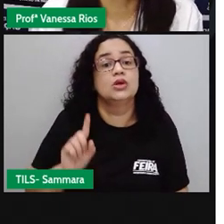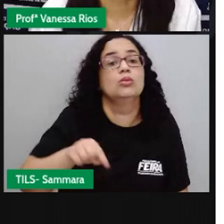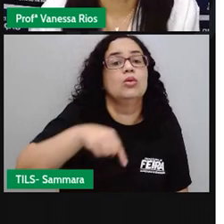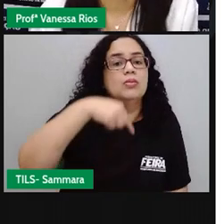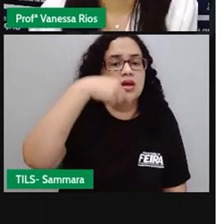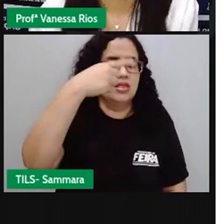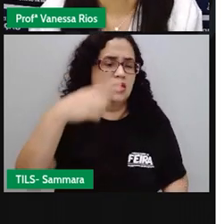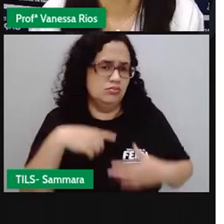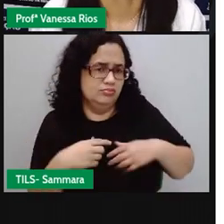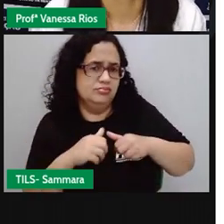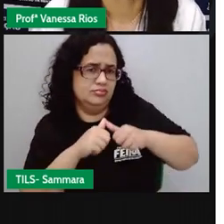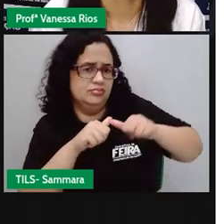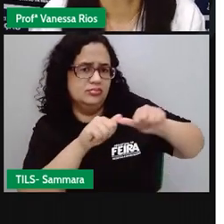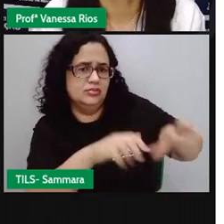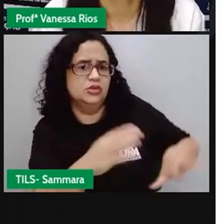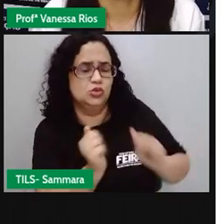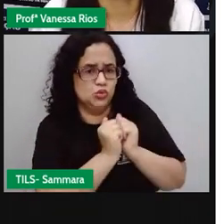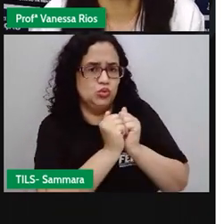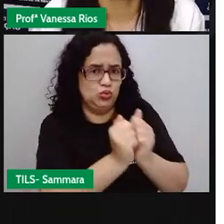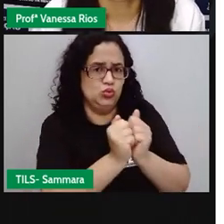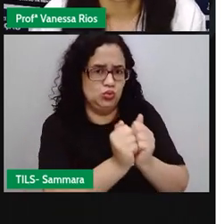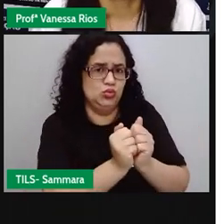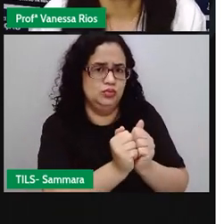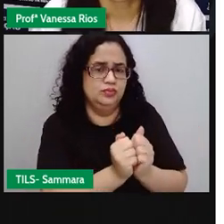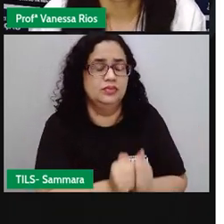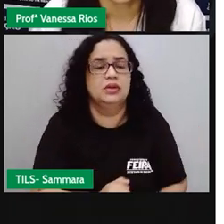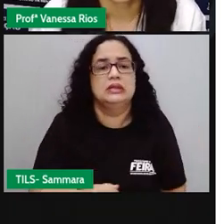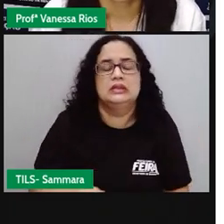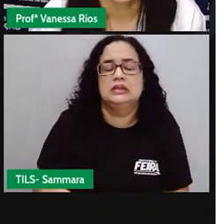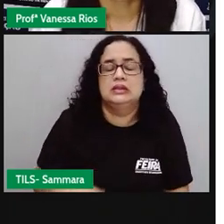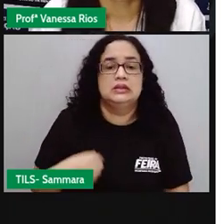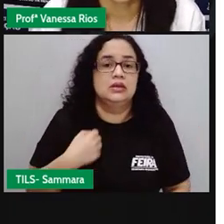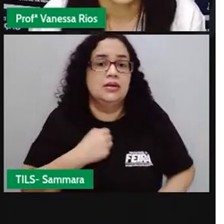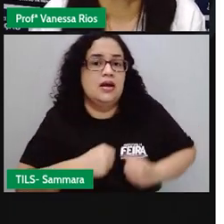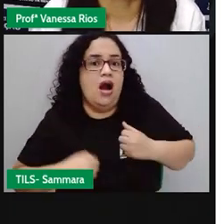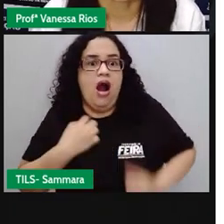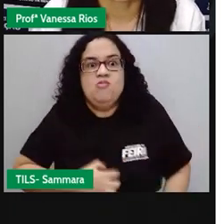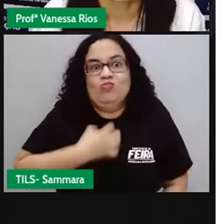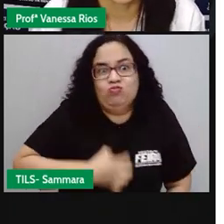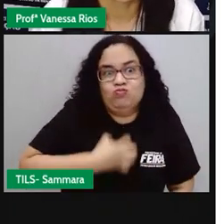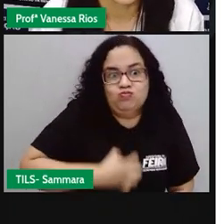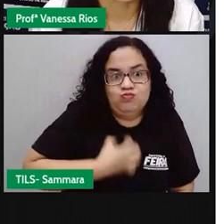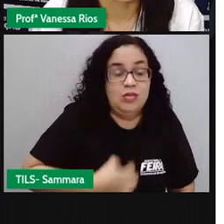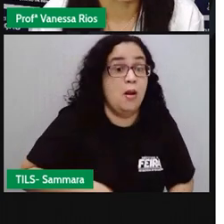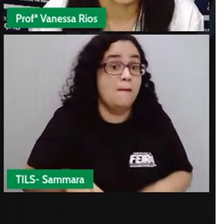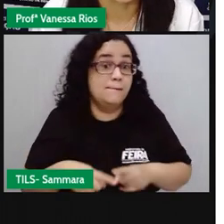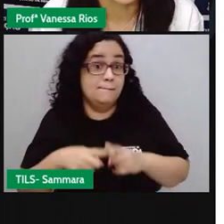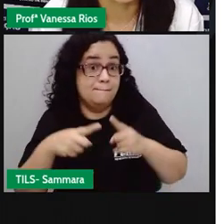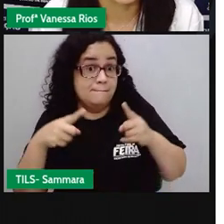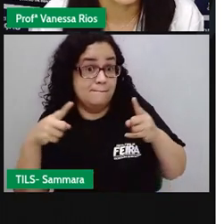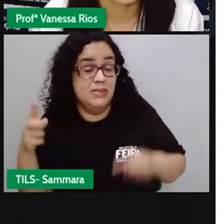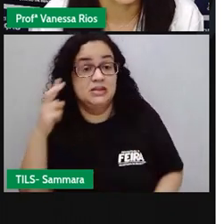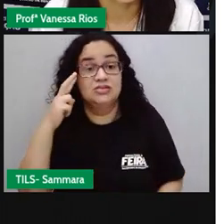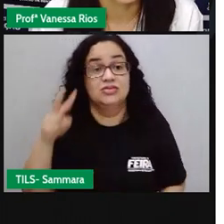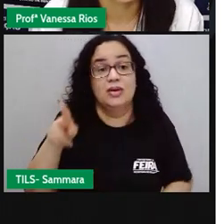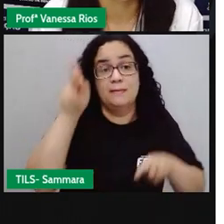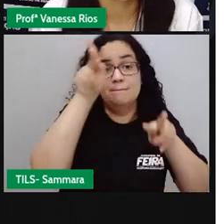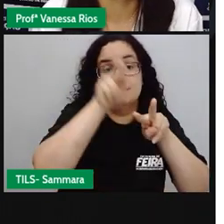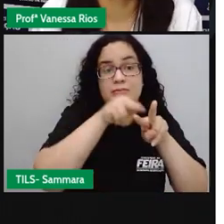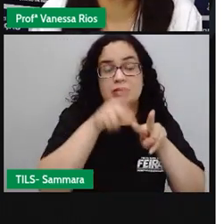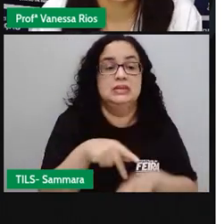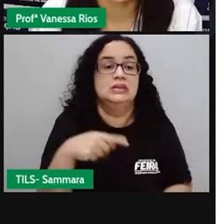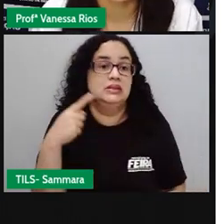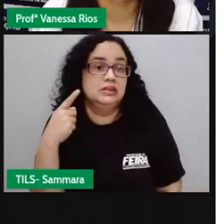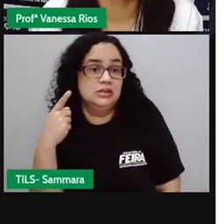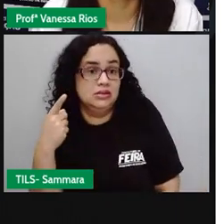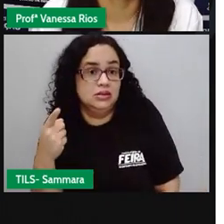Em um momento, ela estava junto a mim, transtornada de raiva. Mas aí, viu a minha perna e